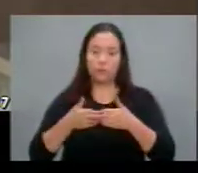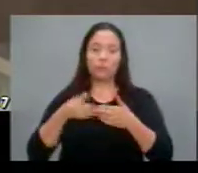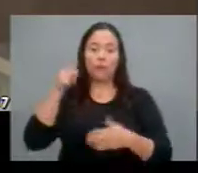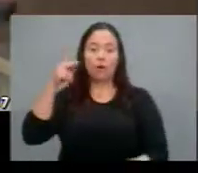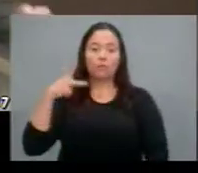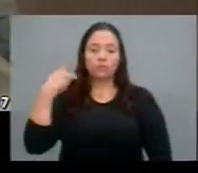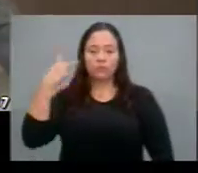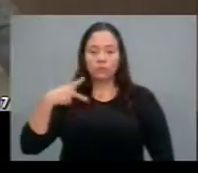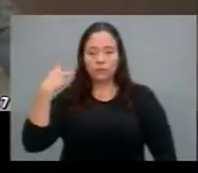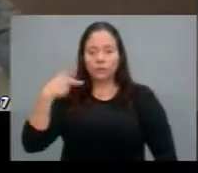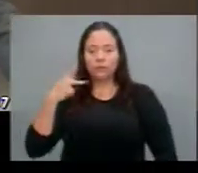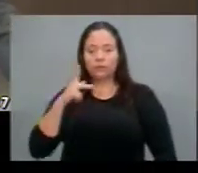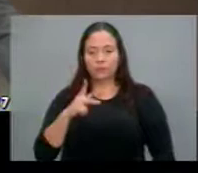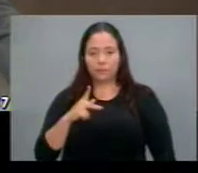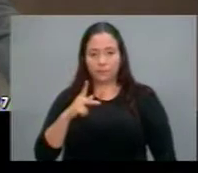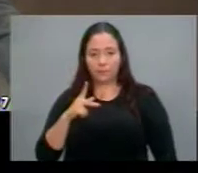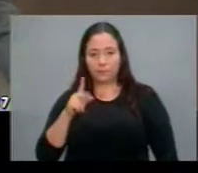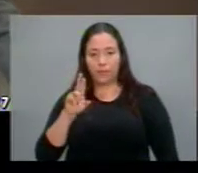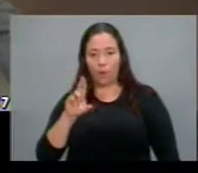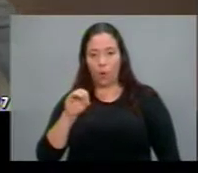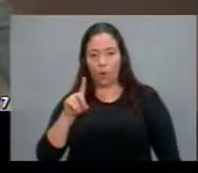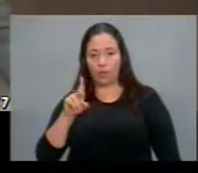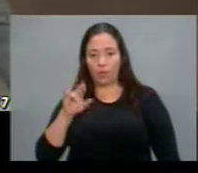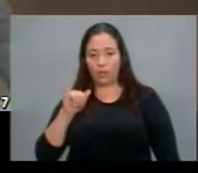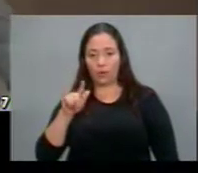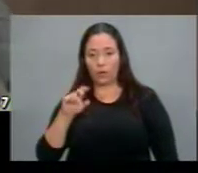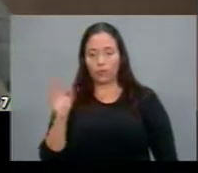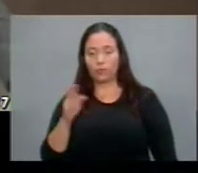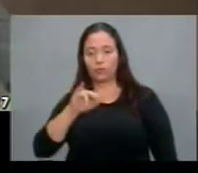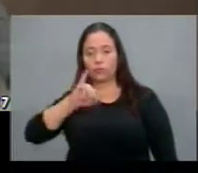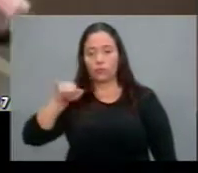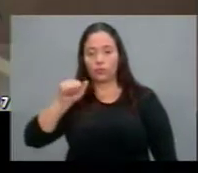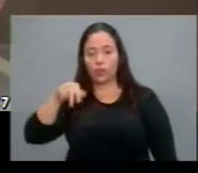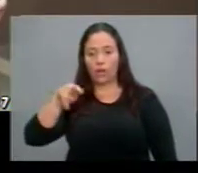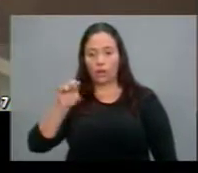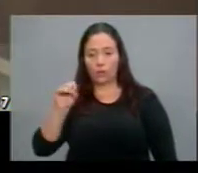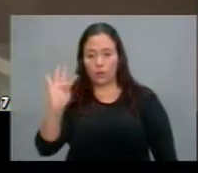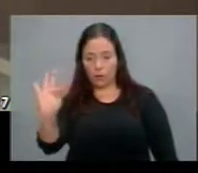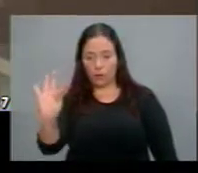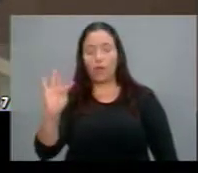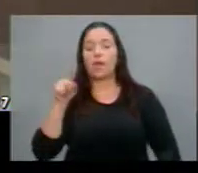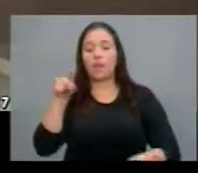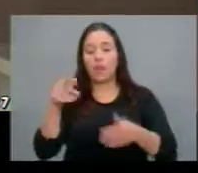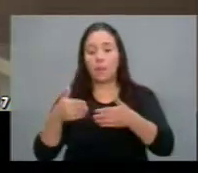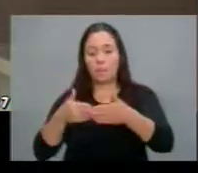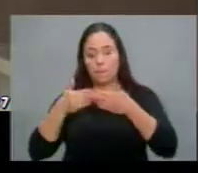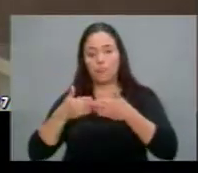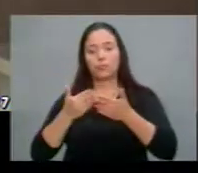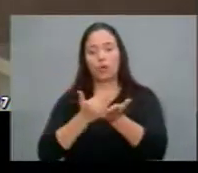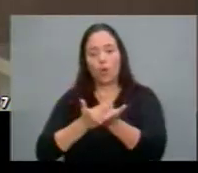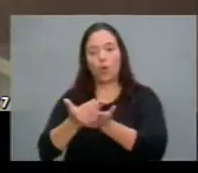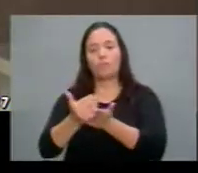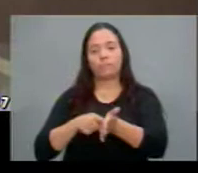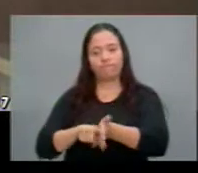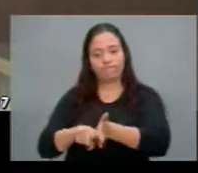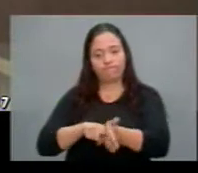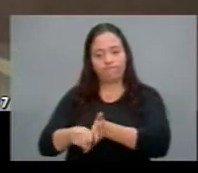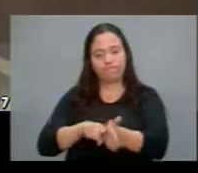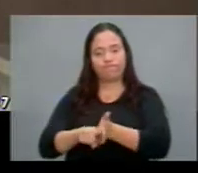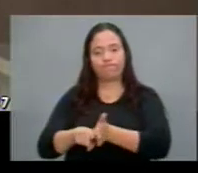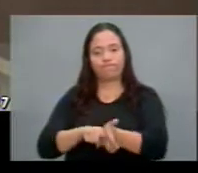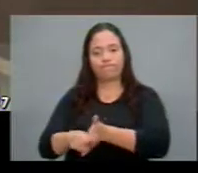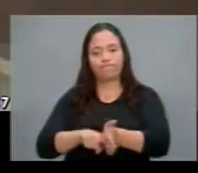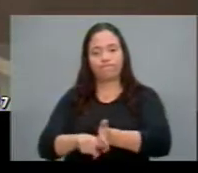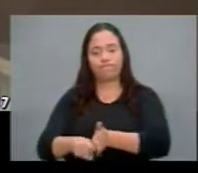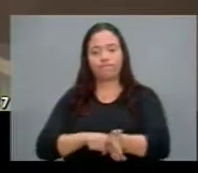o procurador geral da república Rodrigo Janot instauração de procedimento investigatório criminal